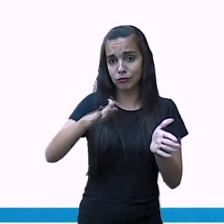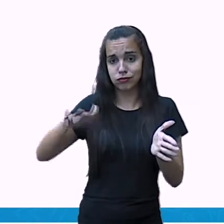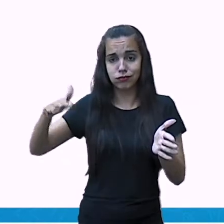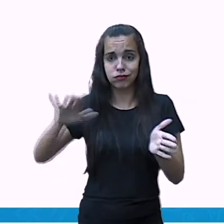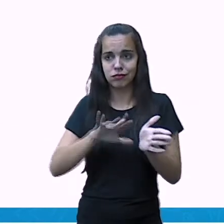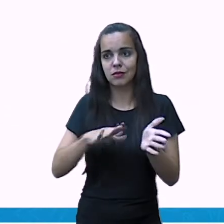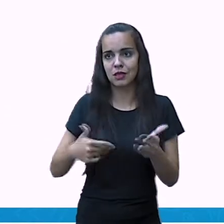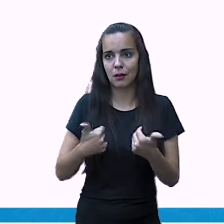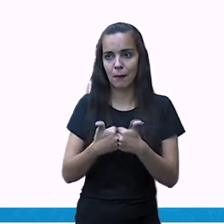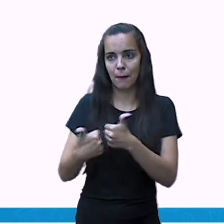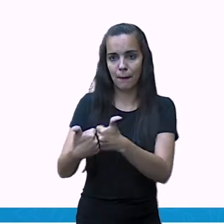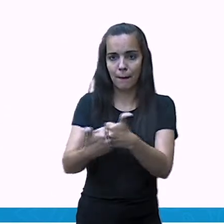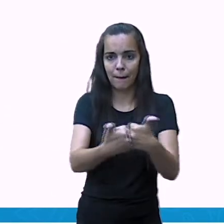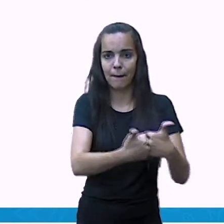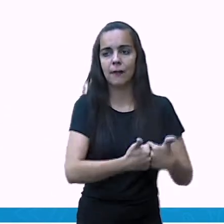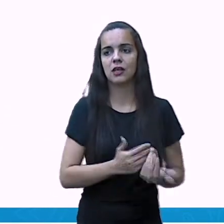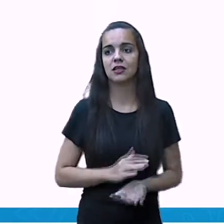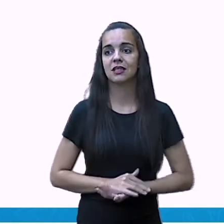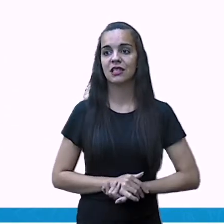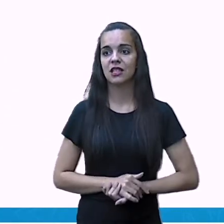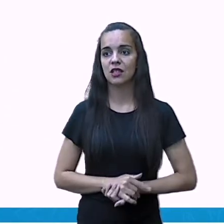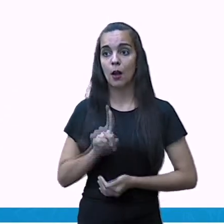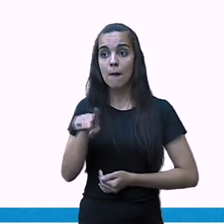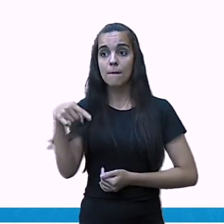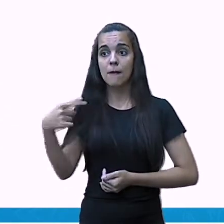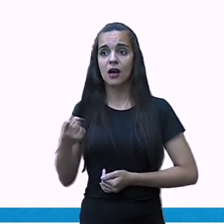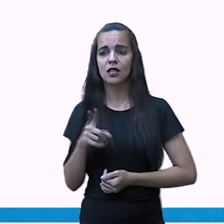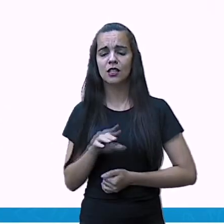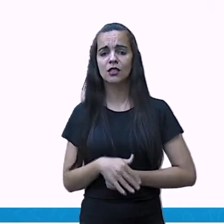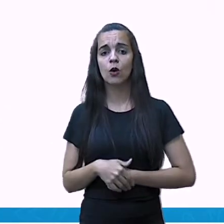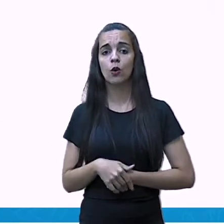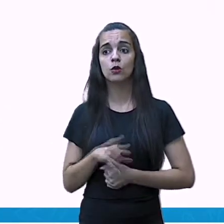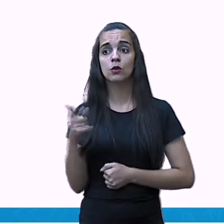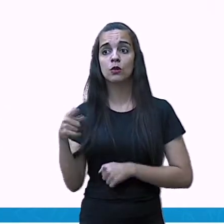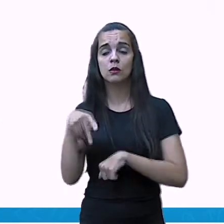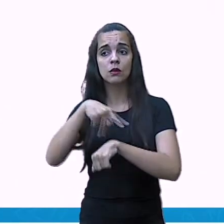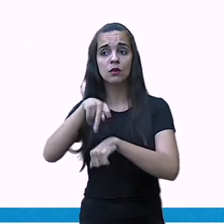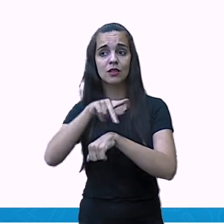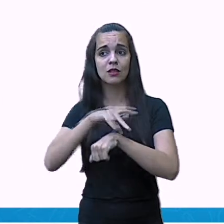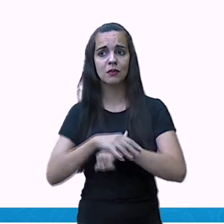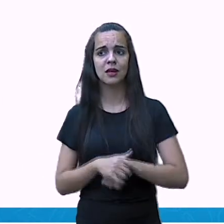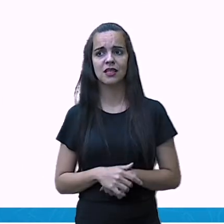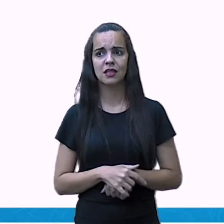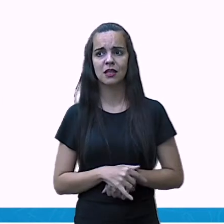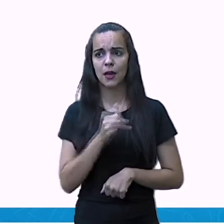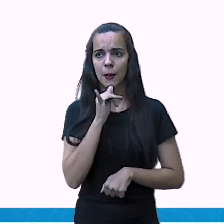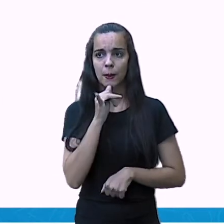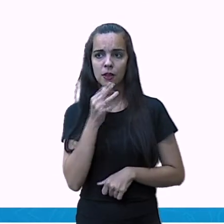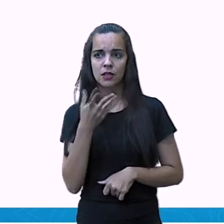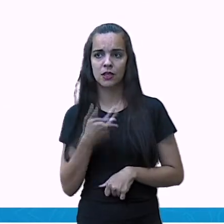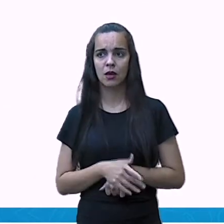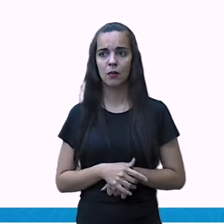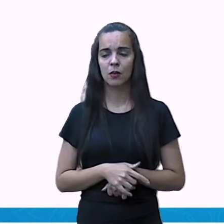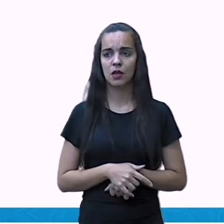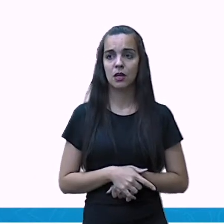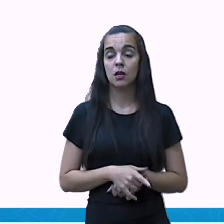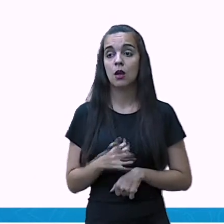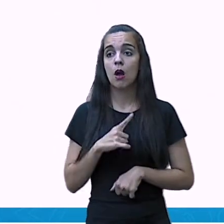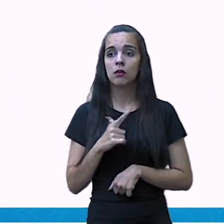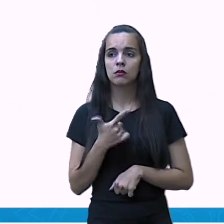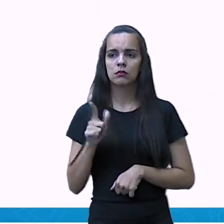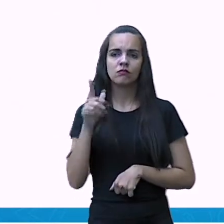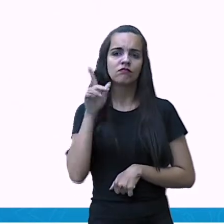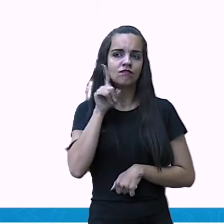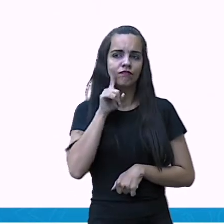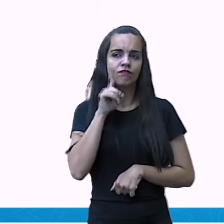pelo litoral. Mas, observem aqui que nós vemos já na América do Norte, o Canadá e os